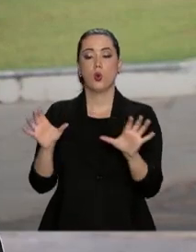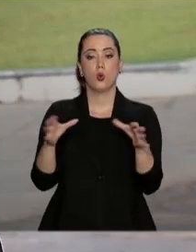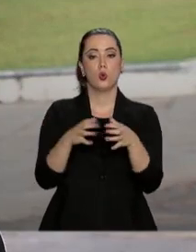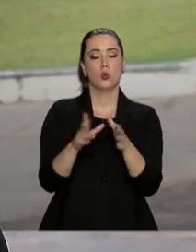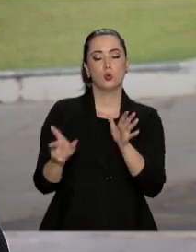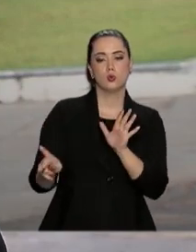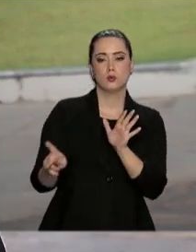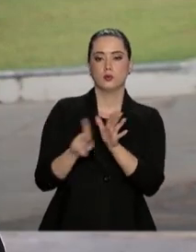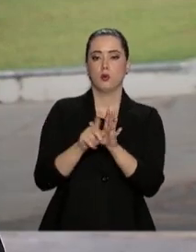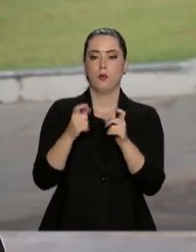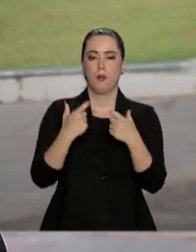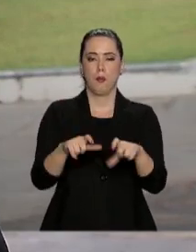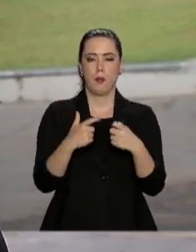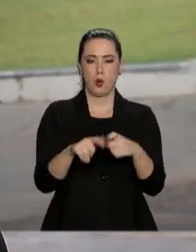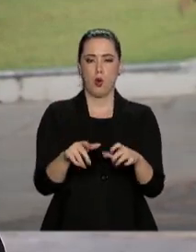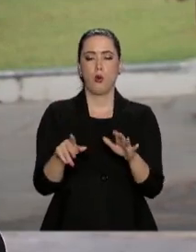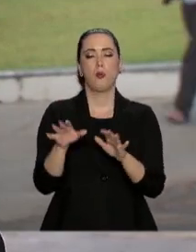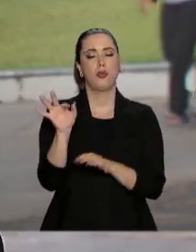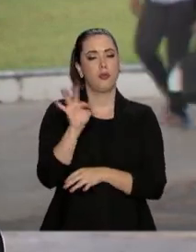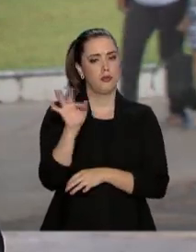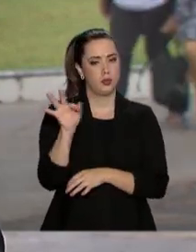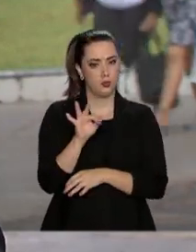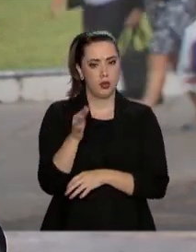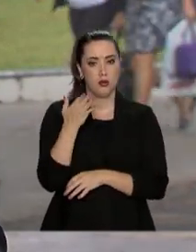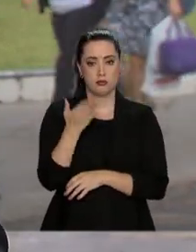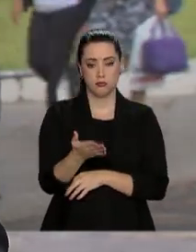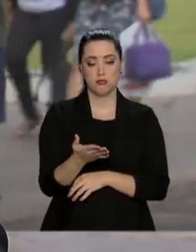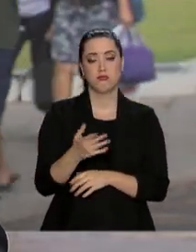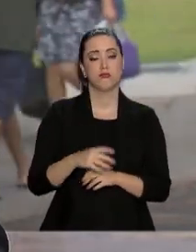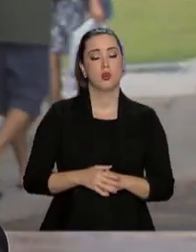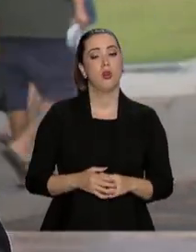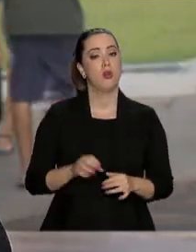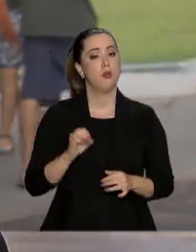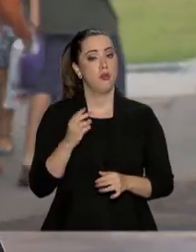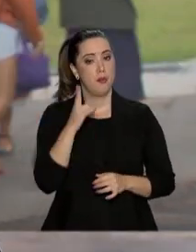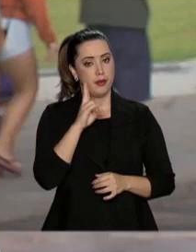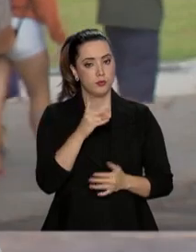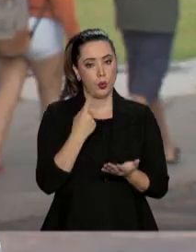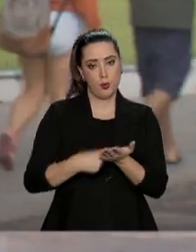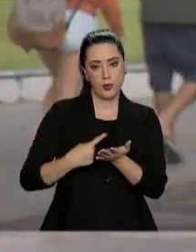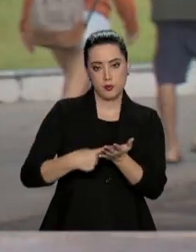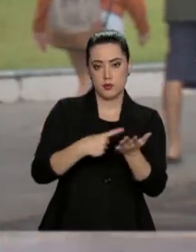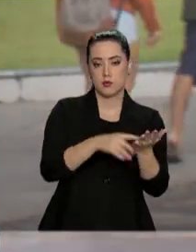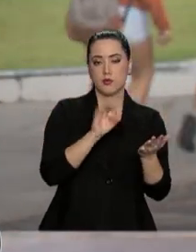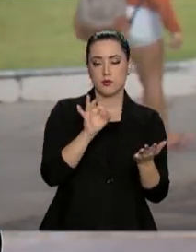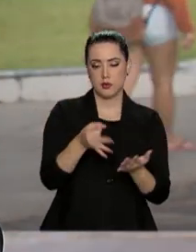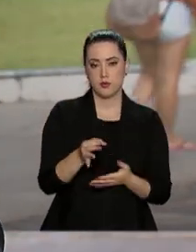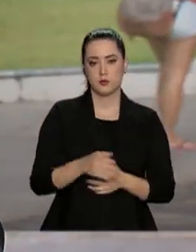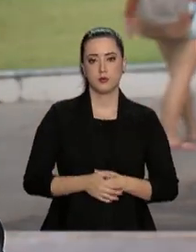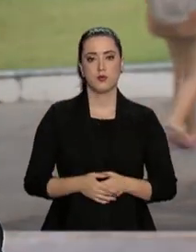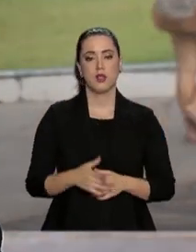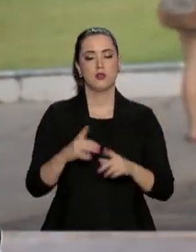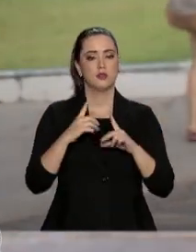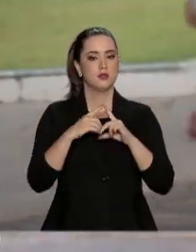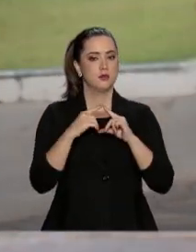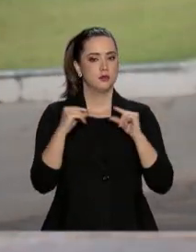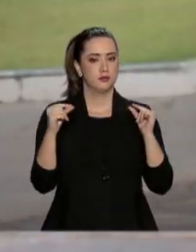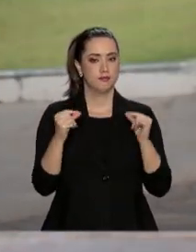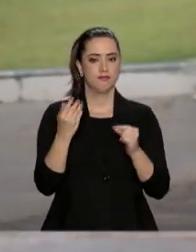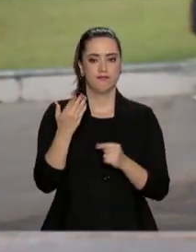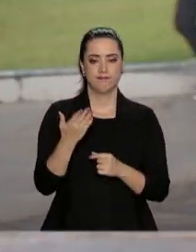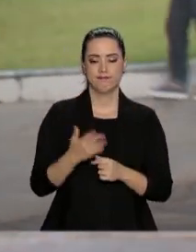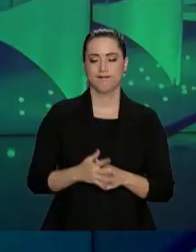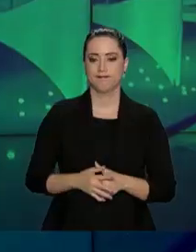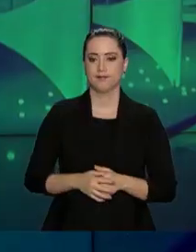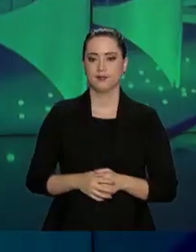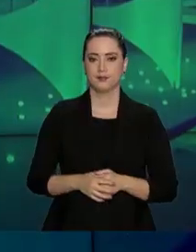Permanente de Supervisão e Acompanhamento da Instituição de Ensino para validar as informações. De Brasília, Pablo